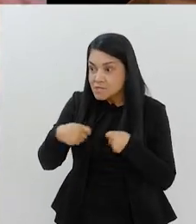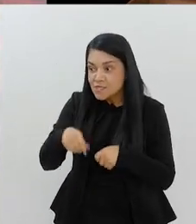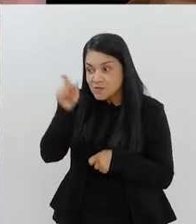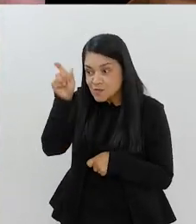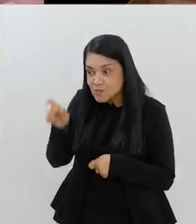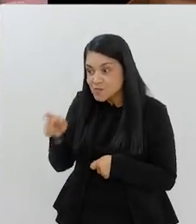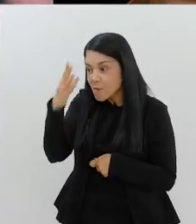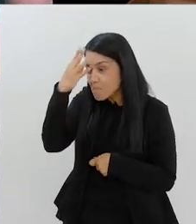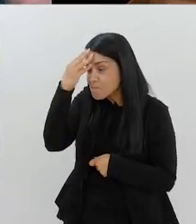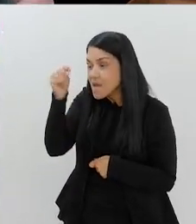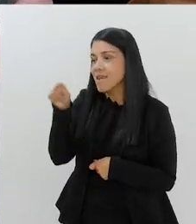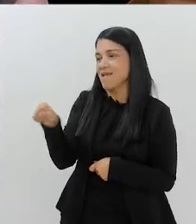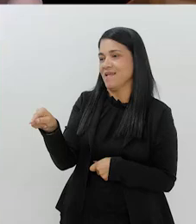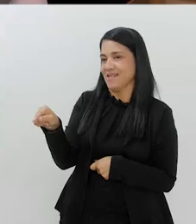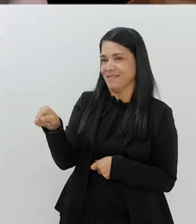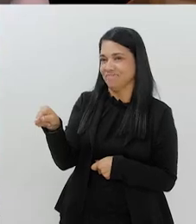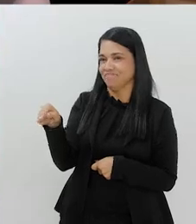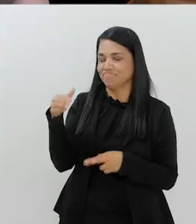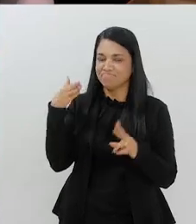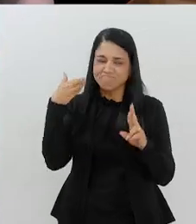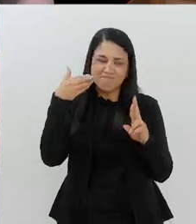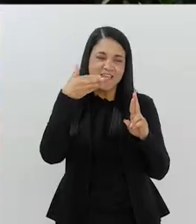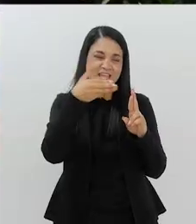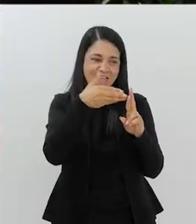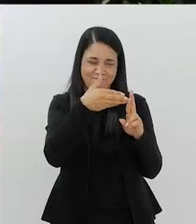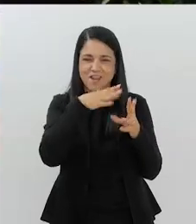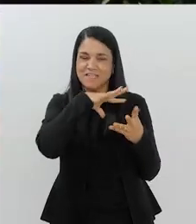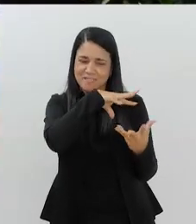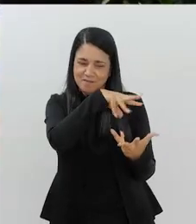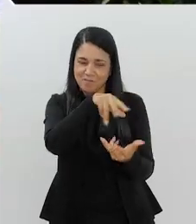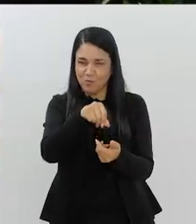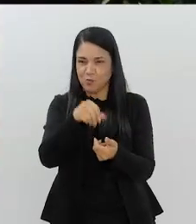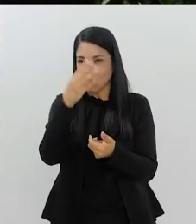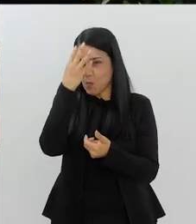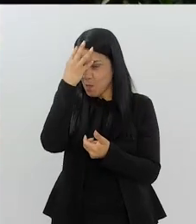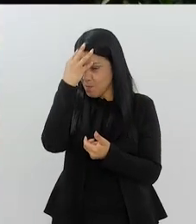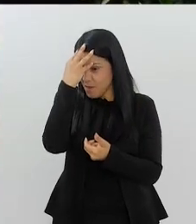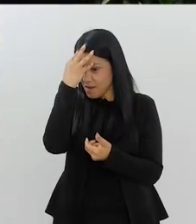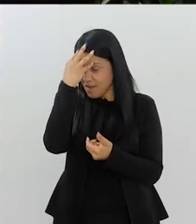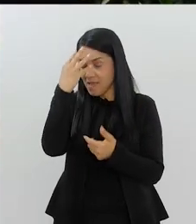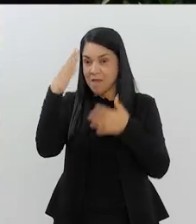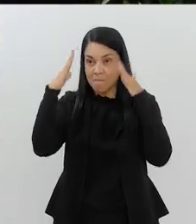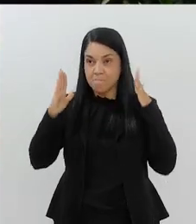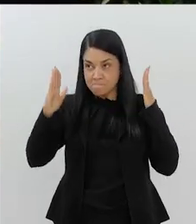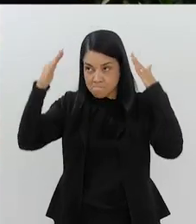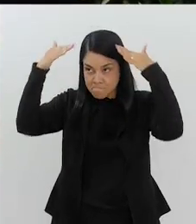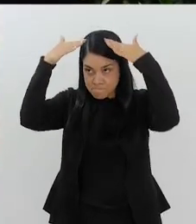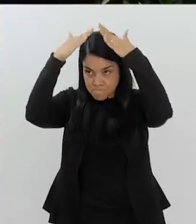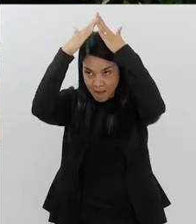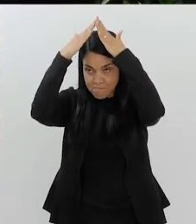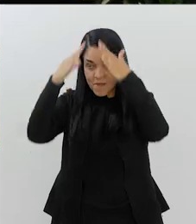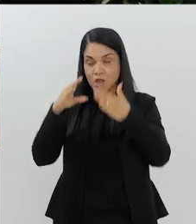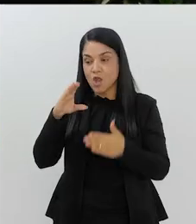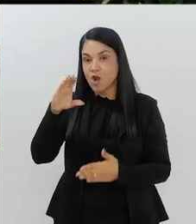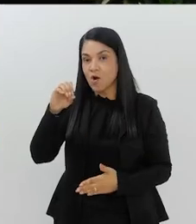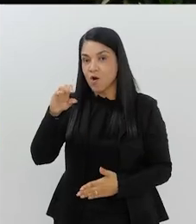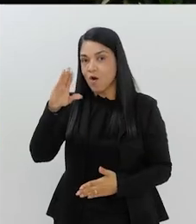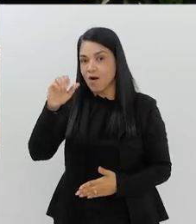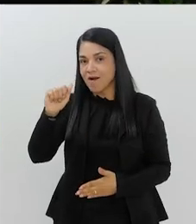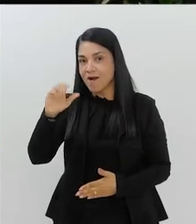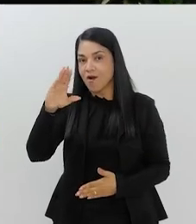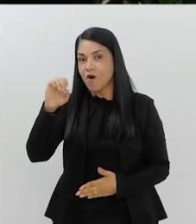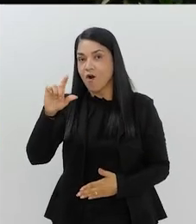Pelé. É verdade. Referência mundial, Referência. Pelé, Papa e a Coca-Cola. as três